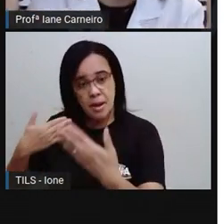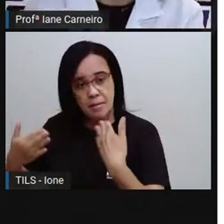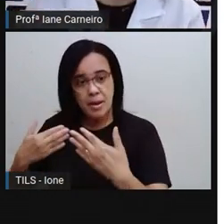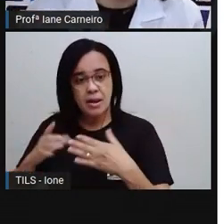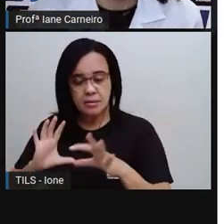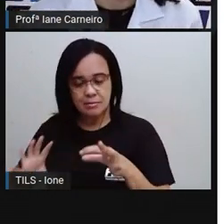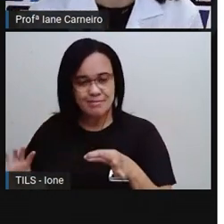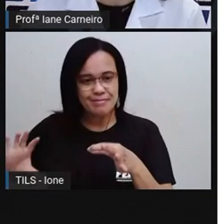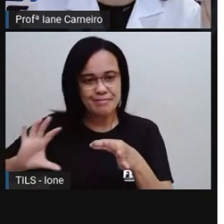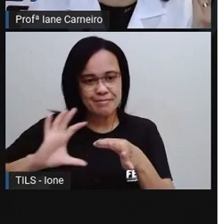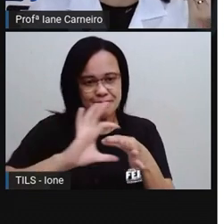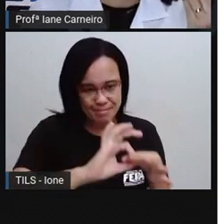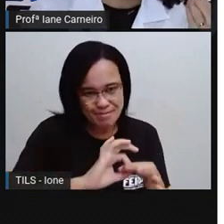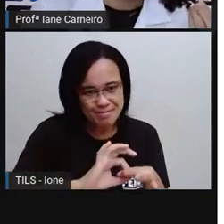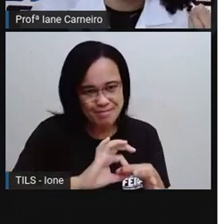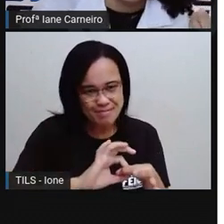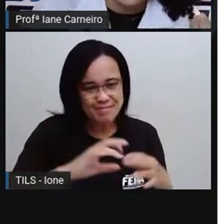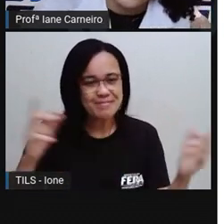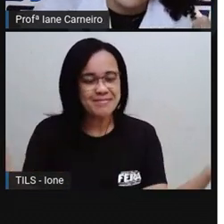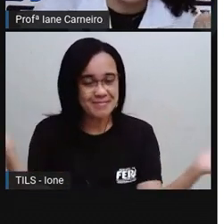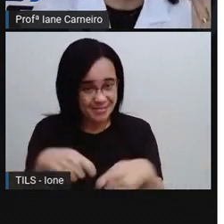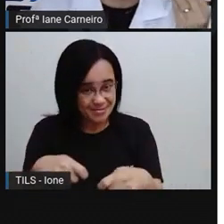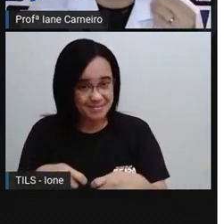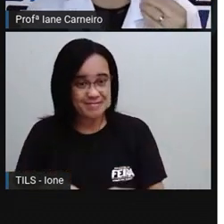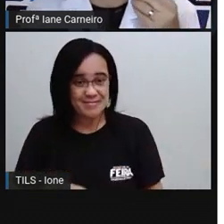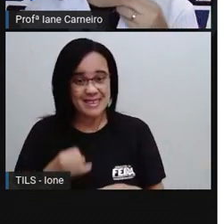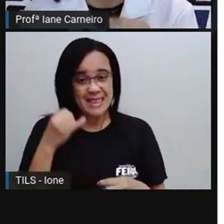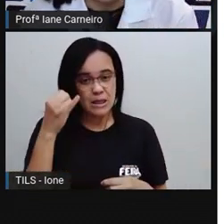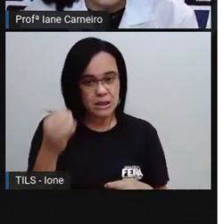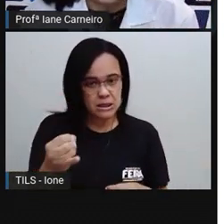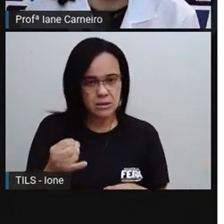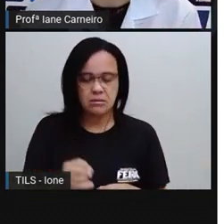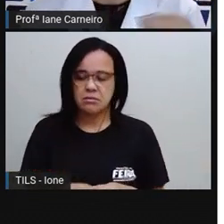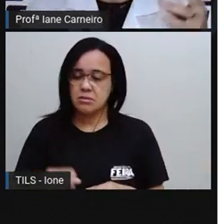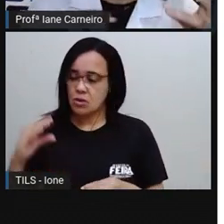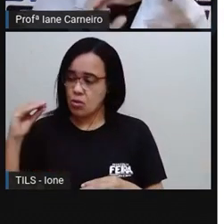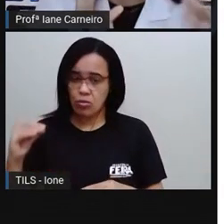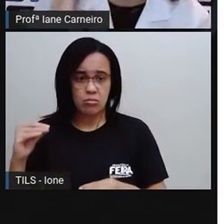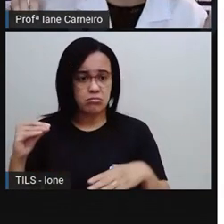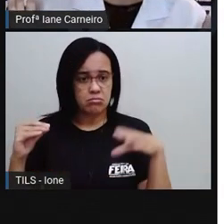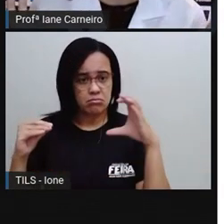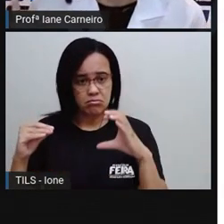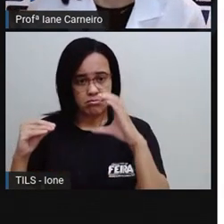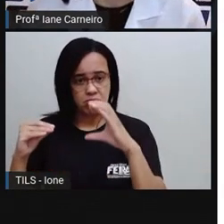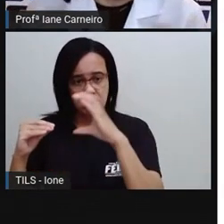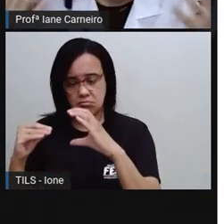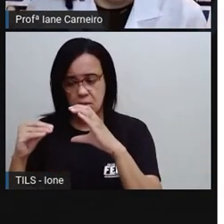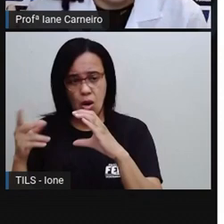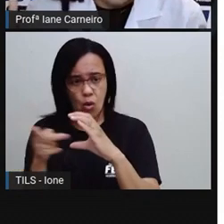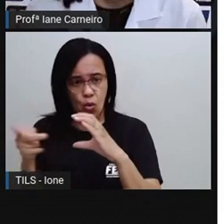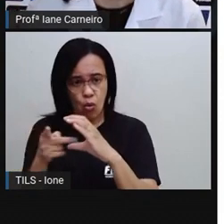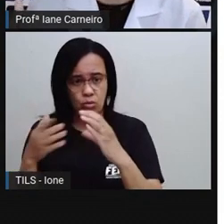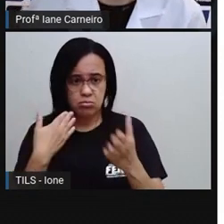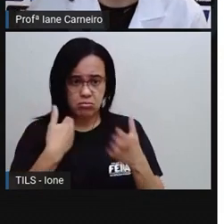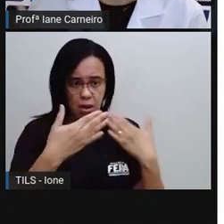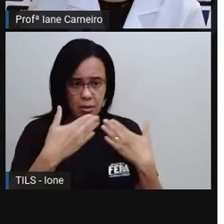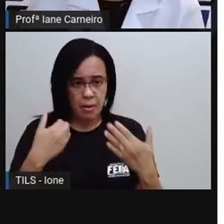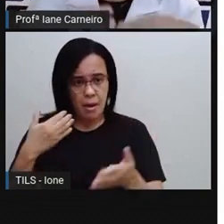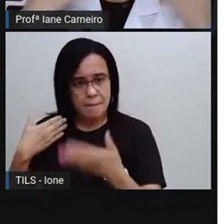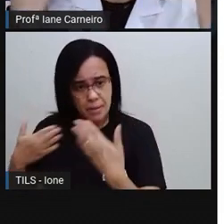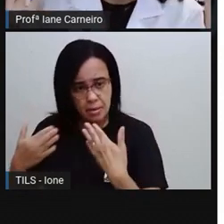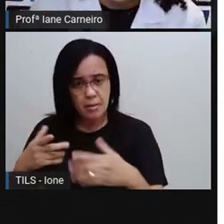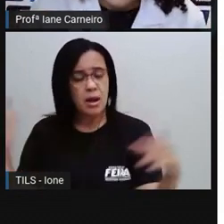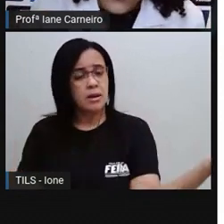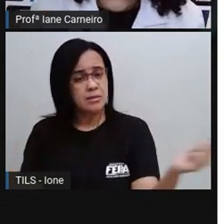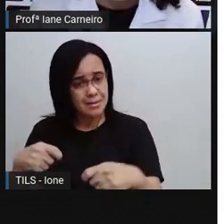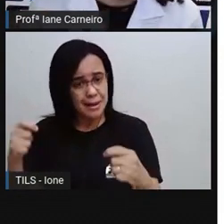Tentam se entender. Então, quando o seu cravo e a Rosa conversassem, eles iam se entender. Provavelmente, né? E